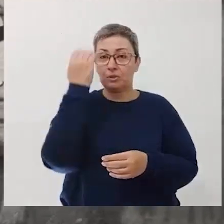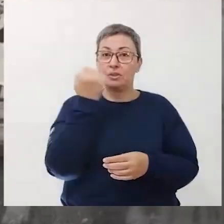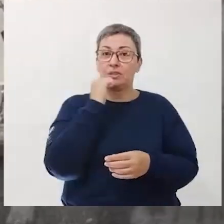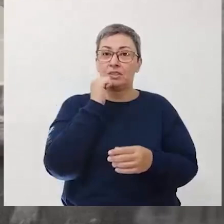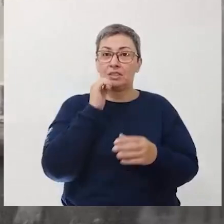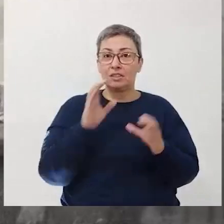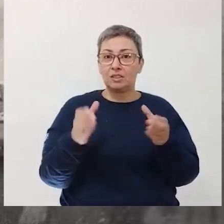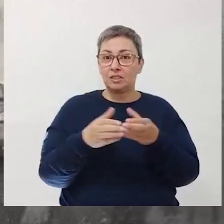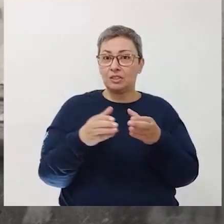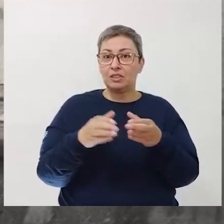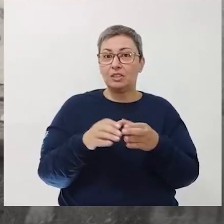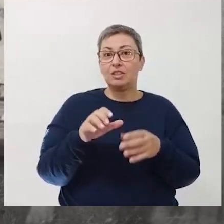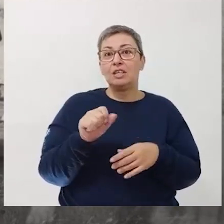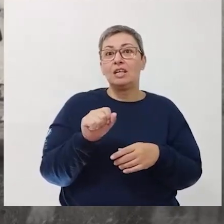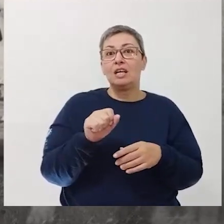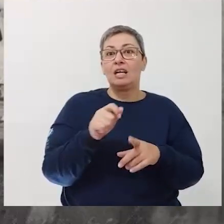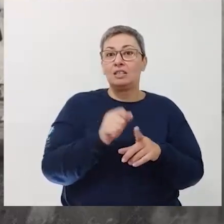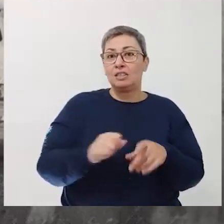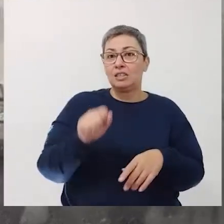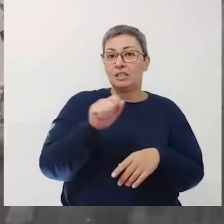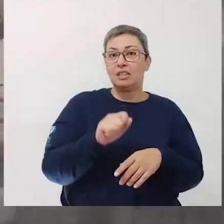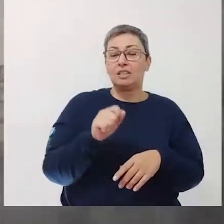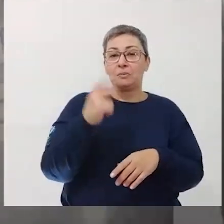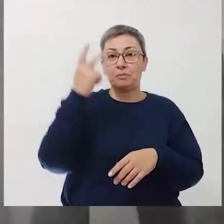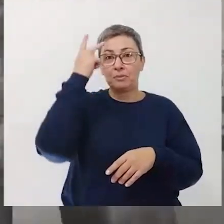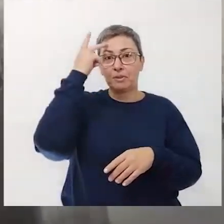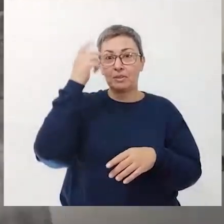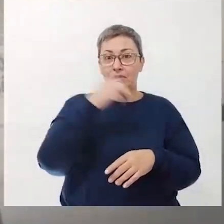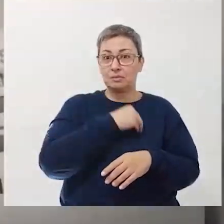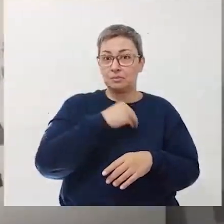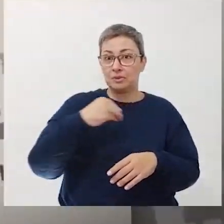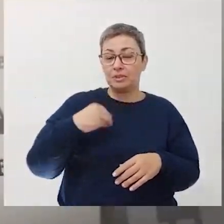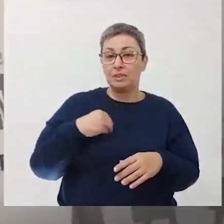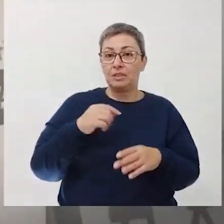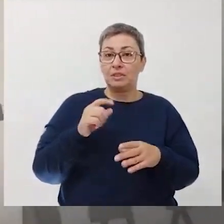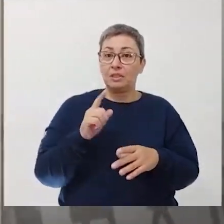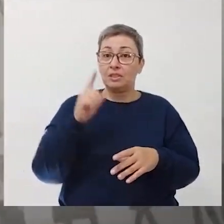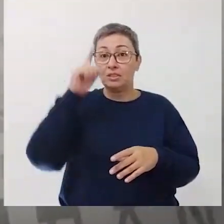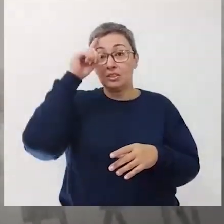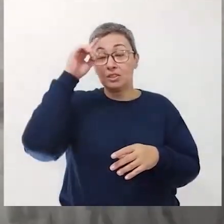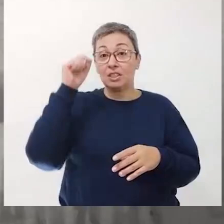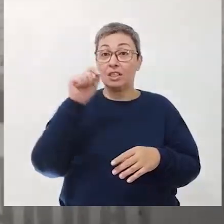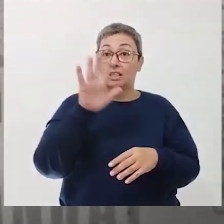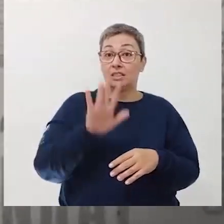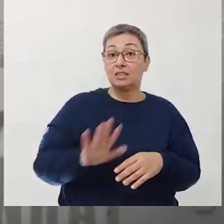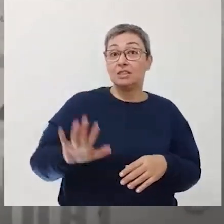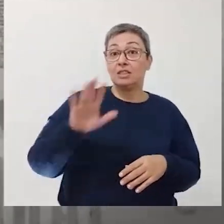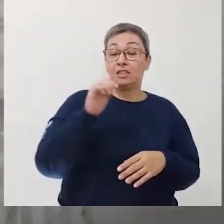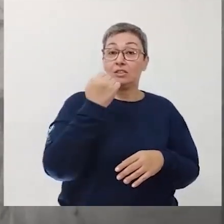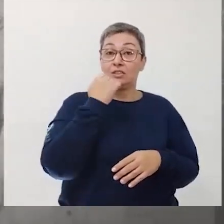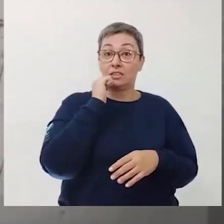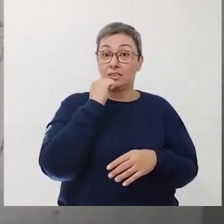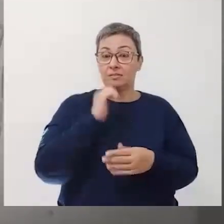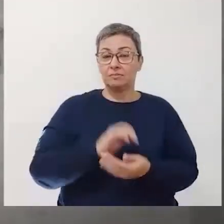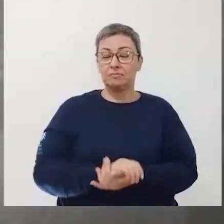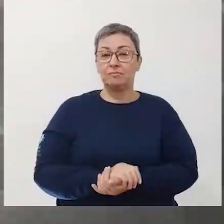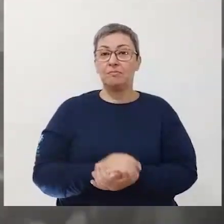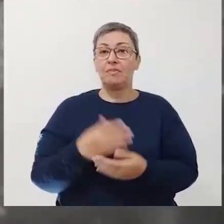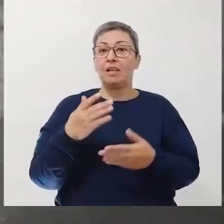reunidos na Associação Paulista de Medicina. Posteriormente, essa data foi estabelecida como o Dia Nacional da Ciência.